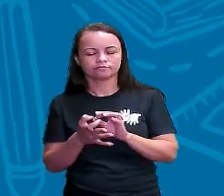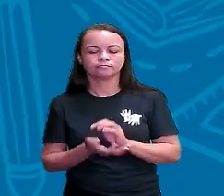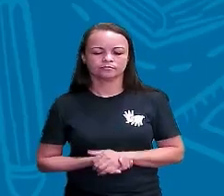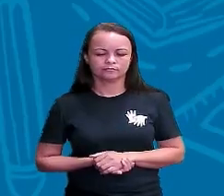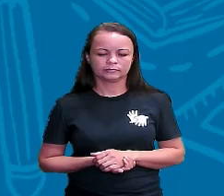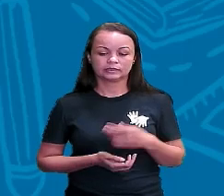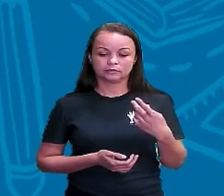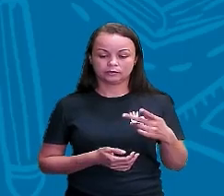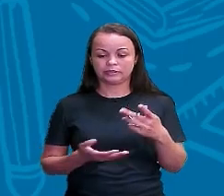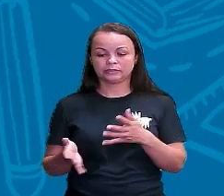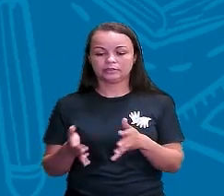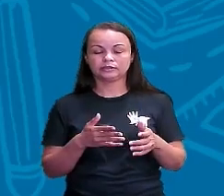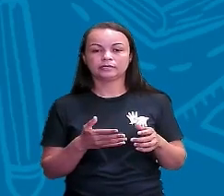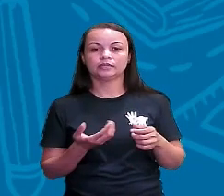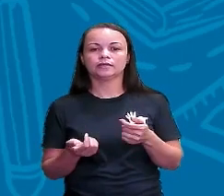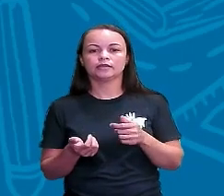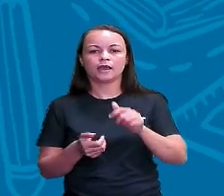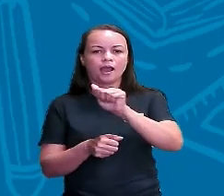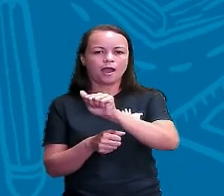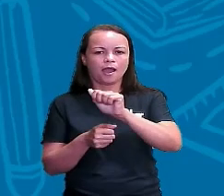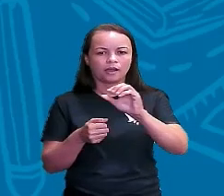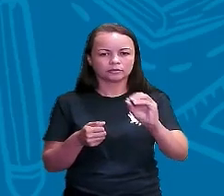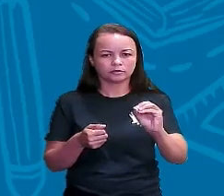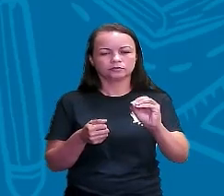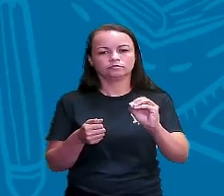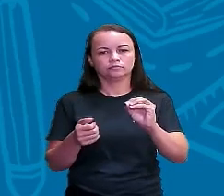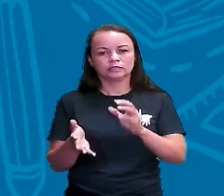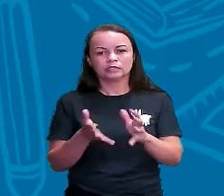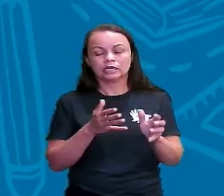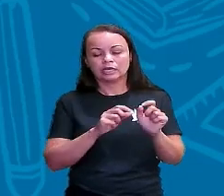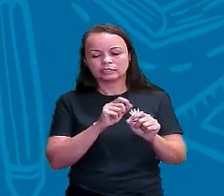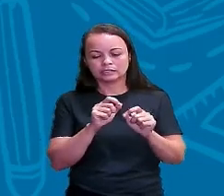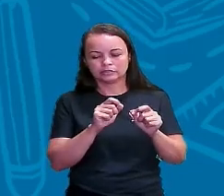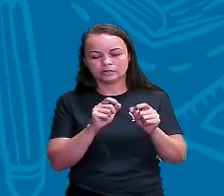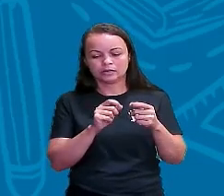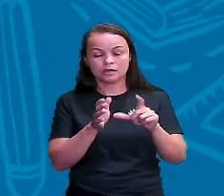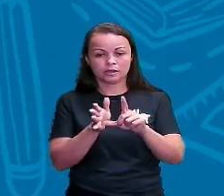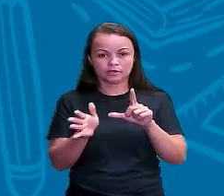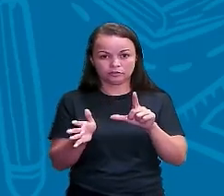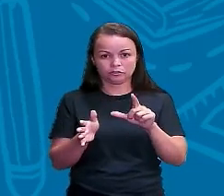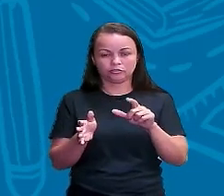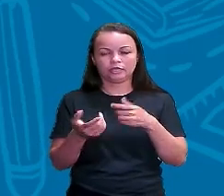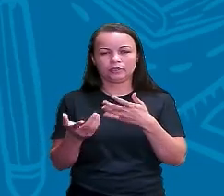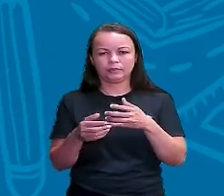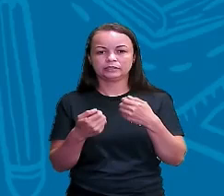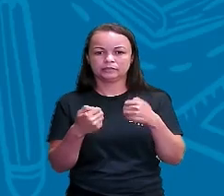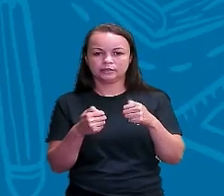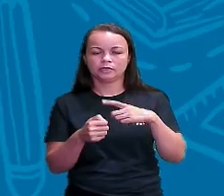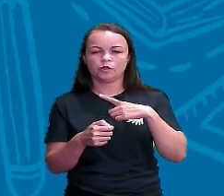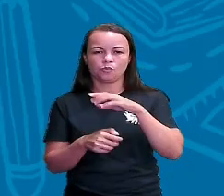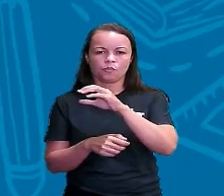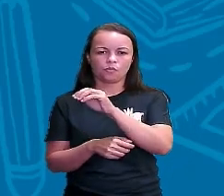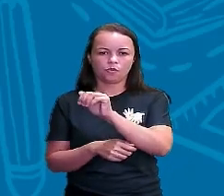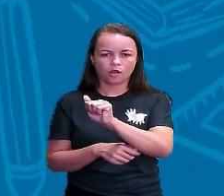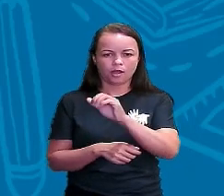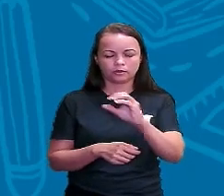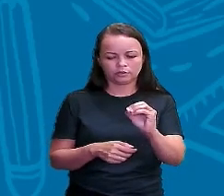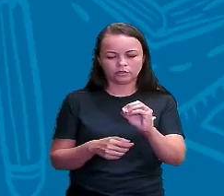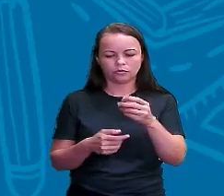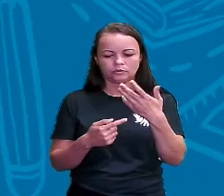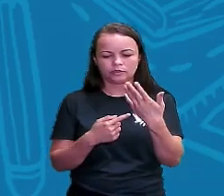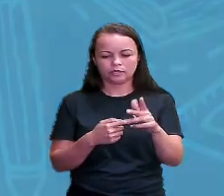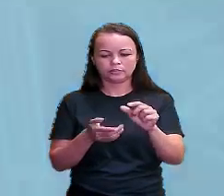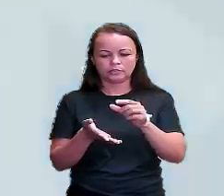precedidas de artigo. Então, se ela tem sentido de um substantivo, antes dela tem que ter o artigo. Por exemplo, aqui, esse trecho de Raquel de